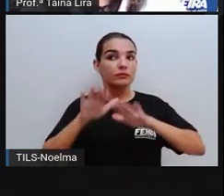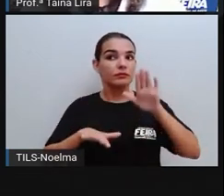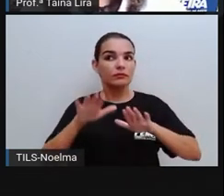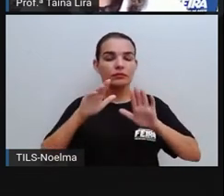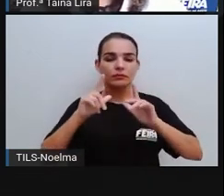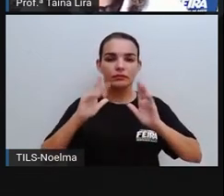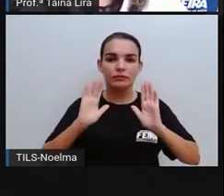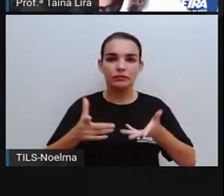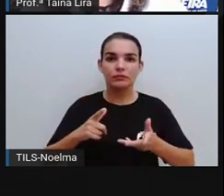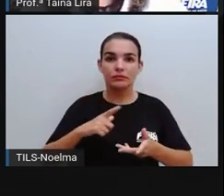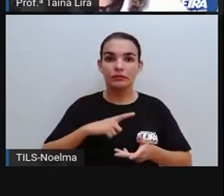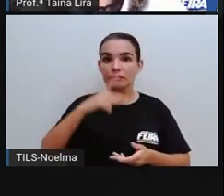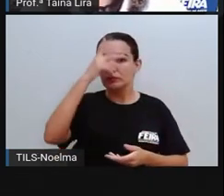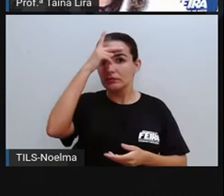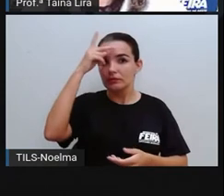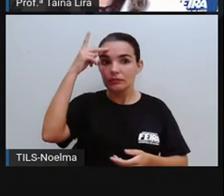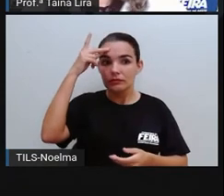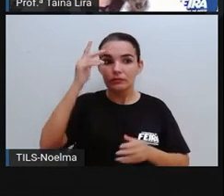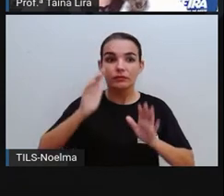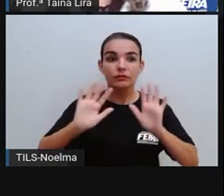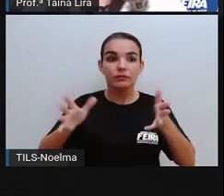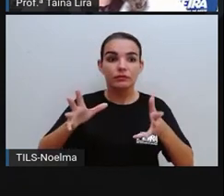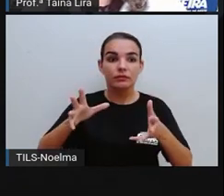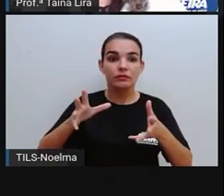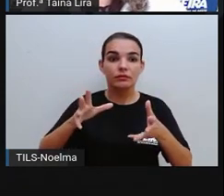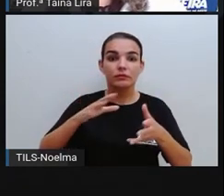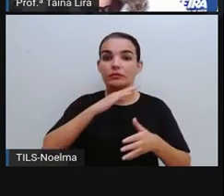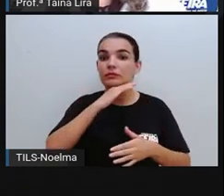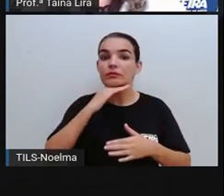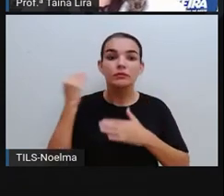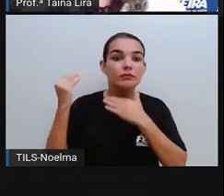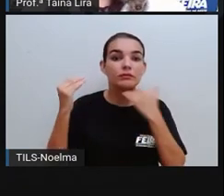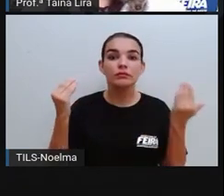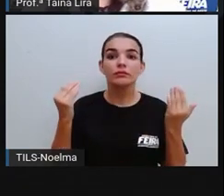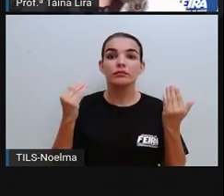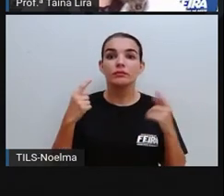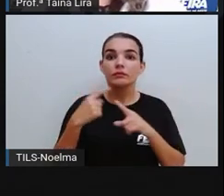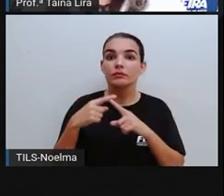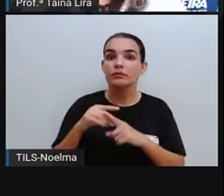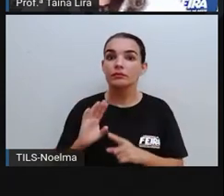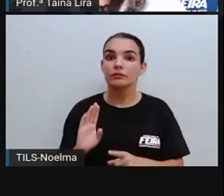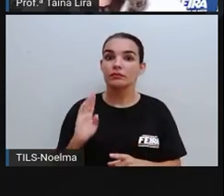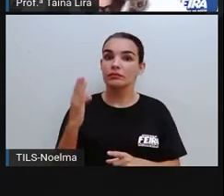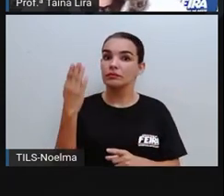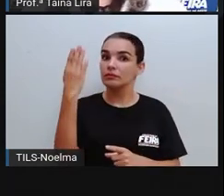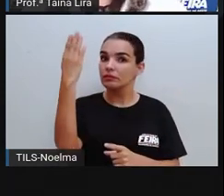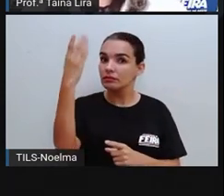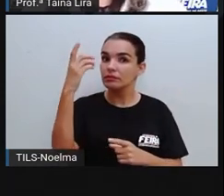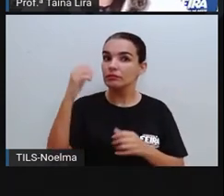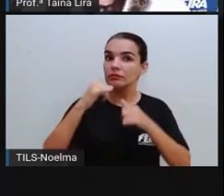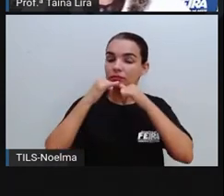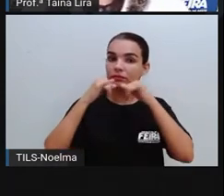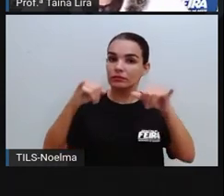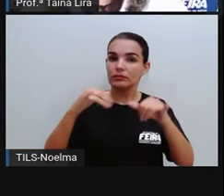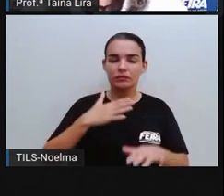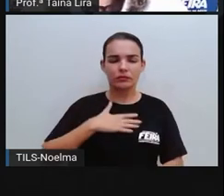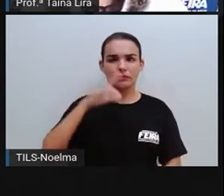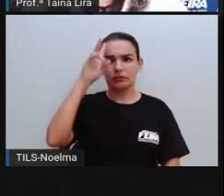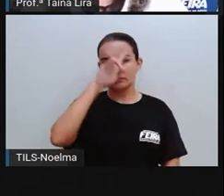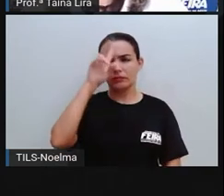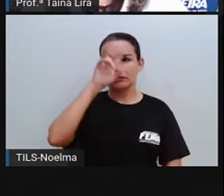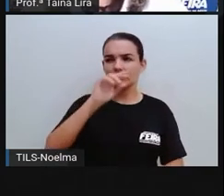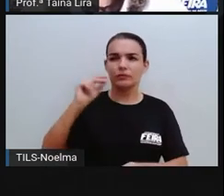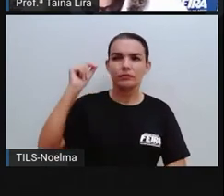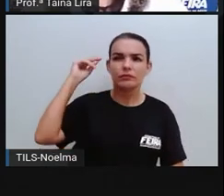de pessoas que, inclusive, até faleceram por conta de fake news. Eu me lembro de um caso de uma